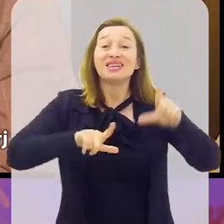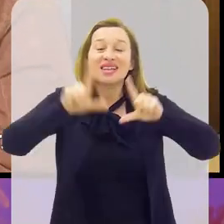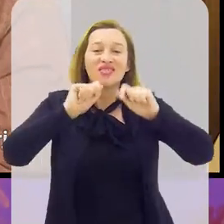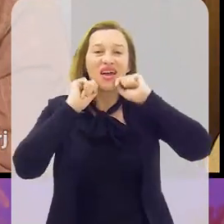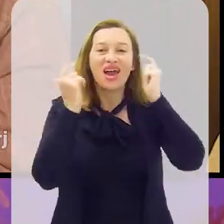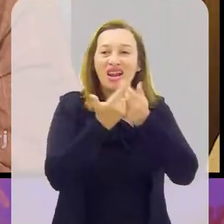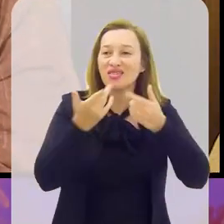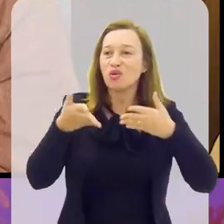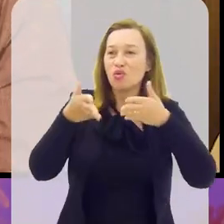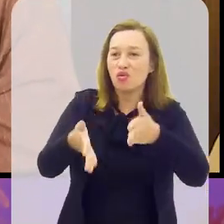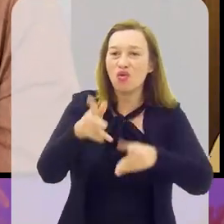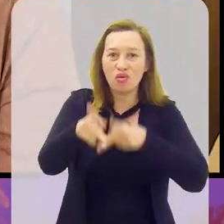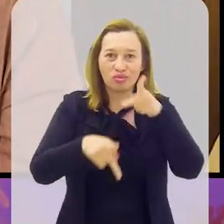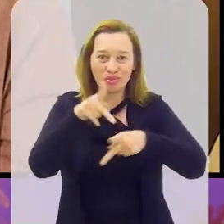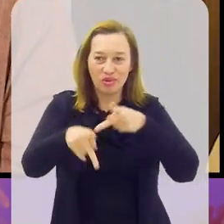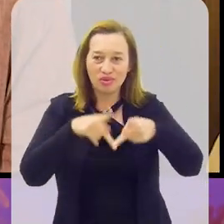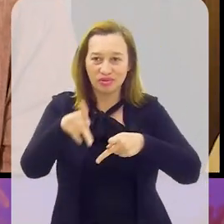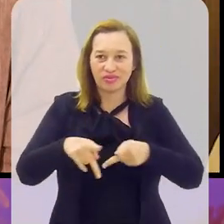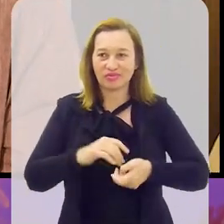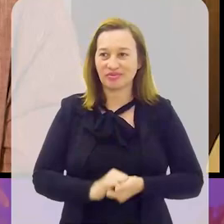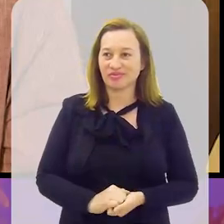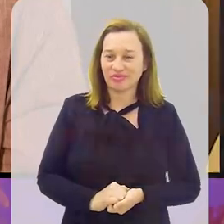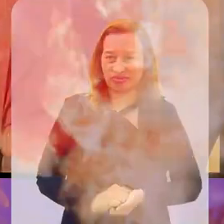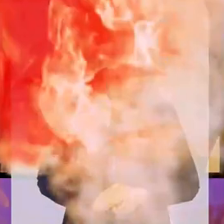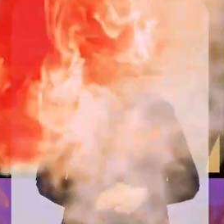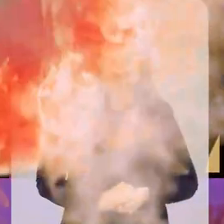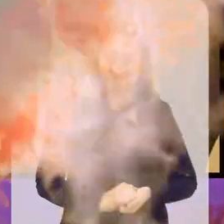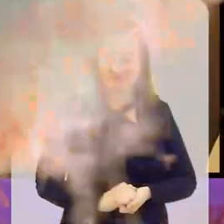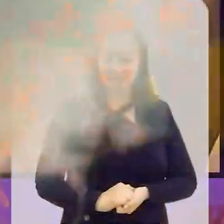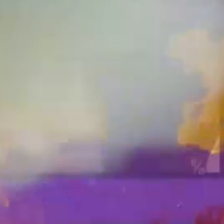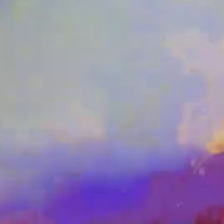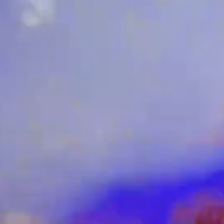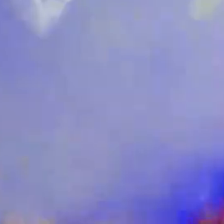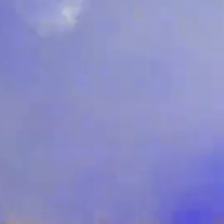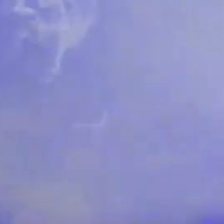sociais. TV Alergi, o canal do povo.